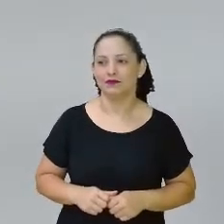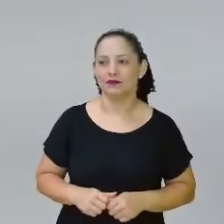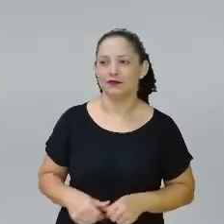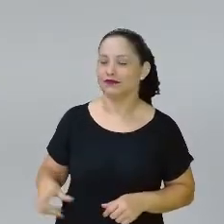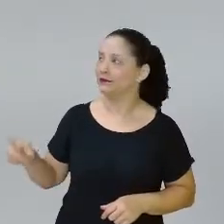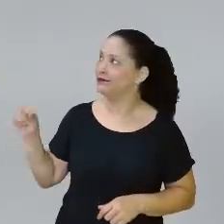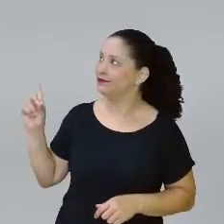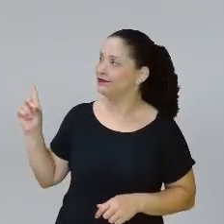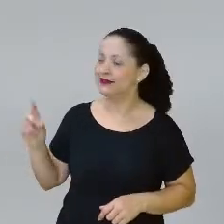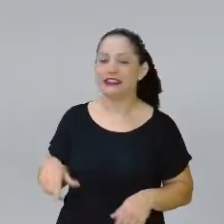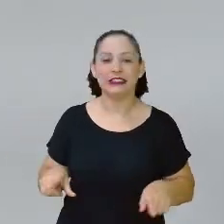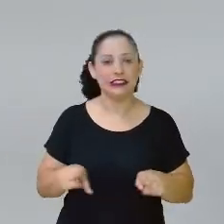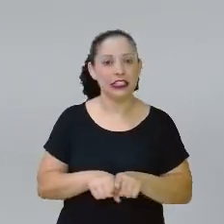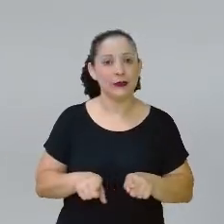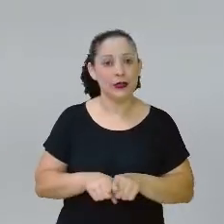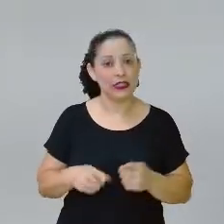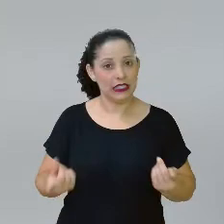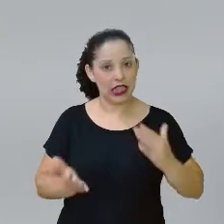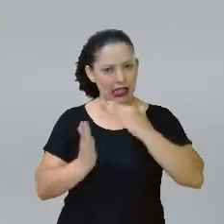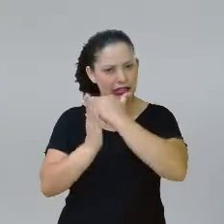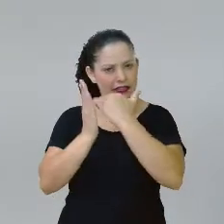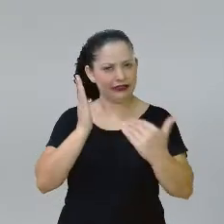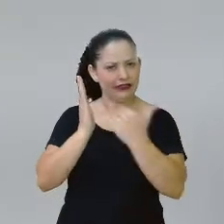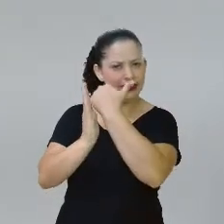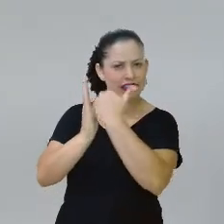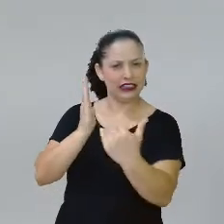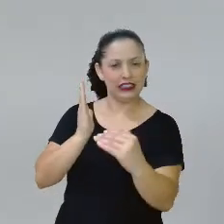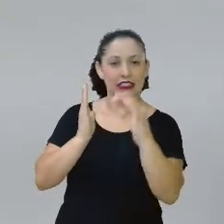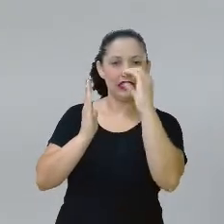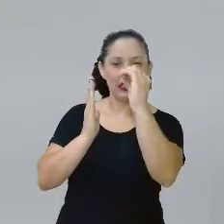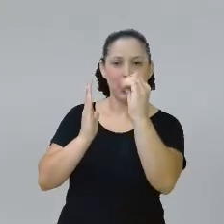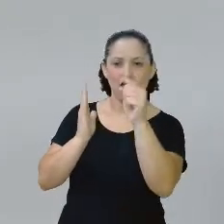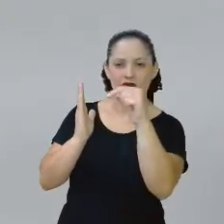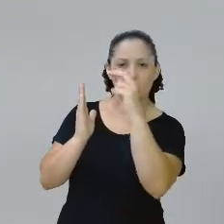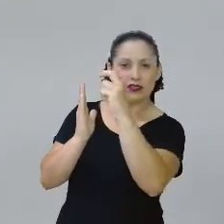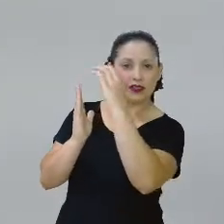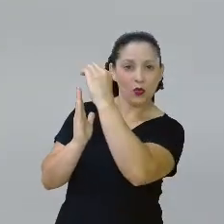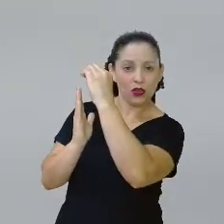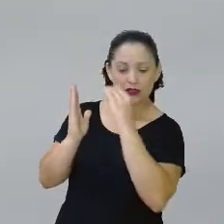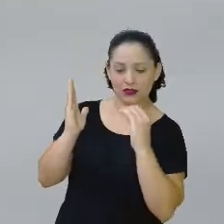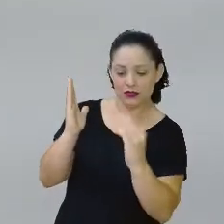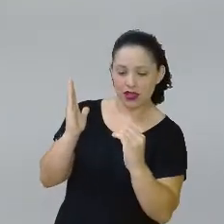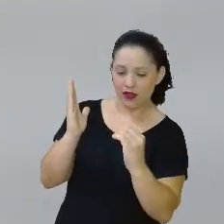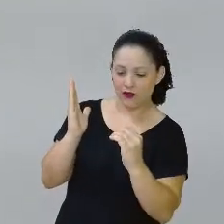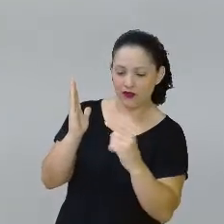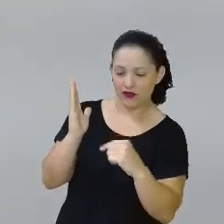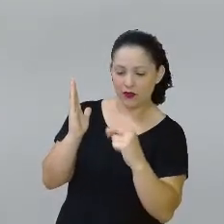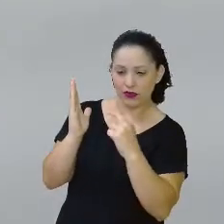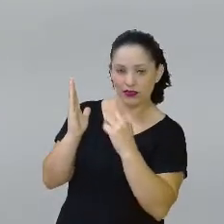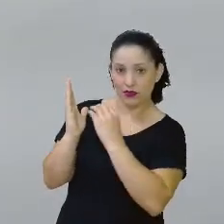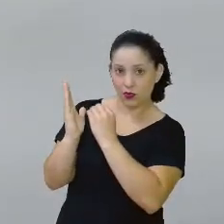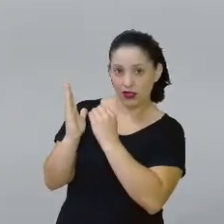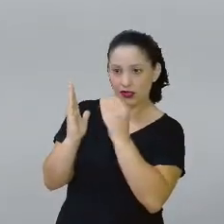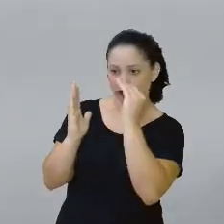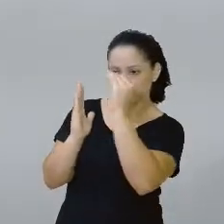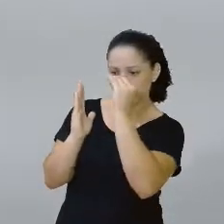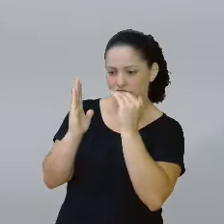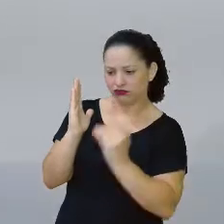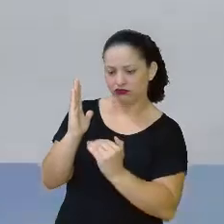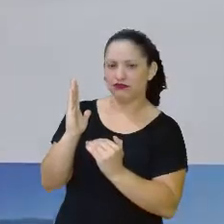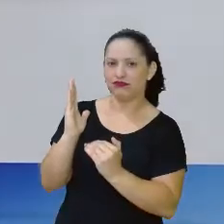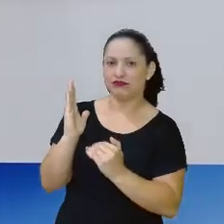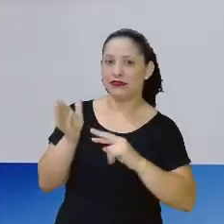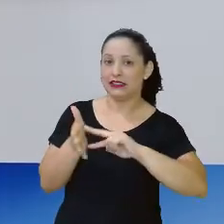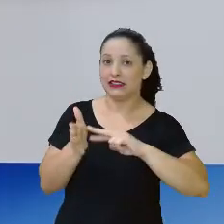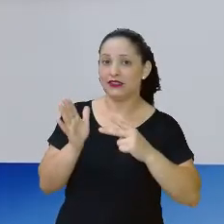centavos, 50 centavos aqui e 50 centavos aqui. Então isso significa que uma dessas